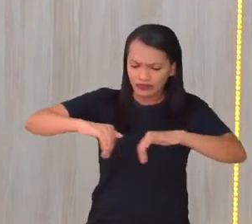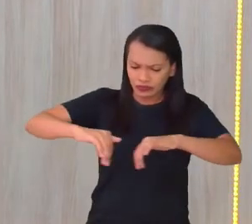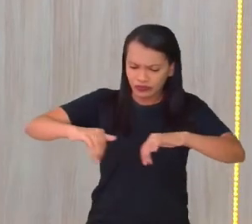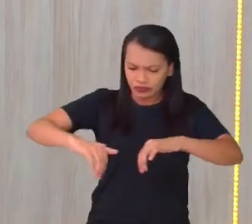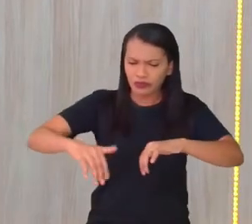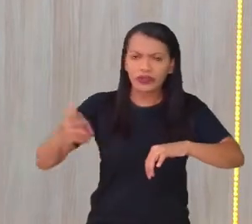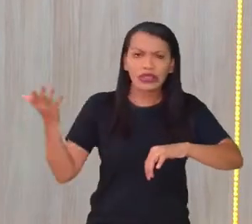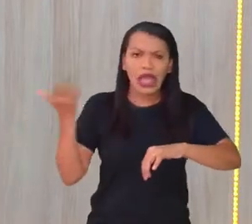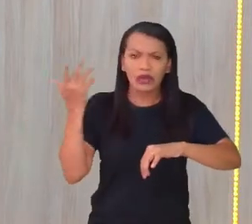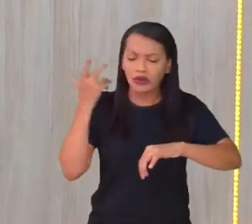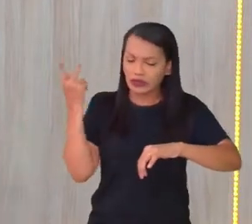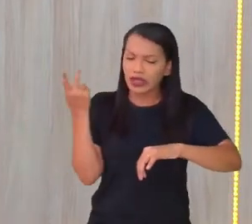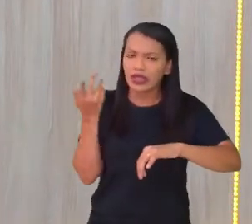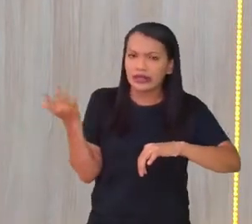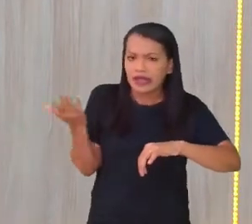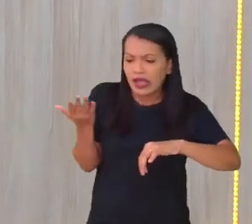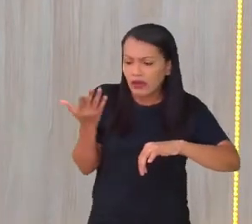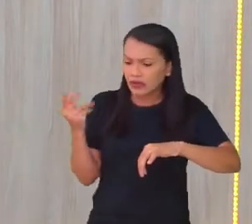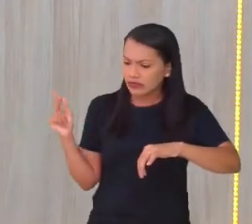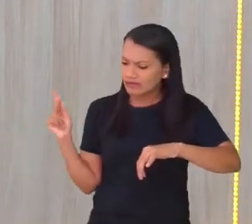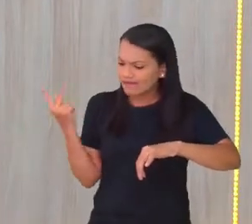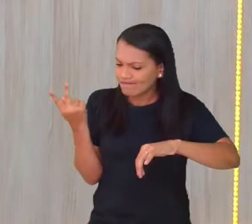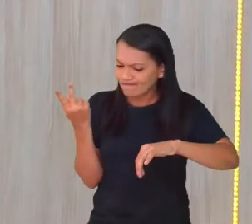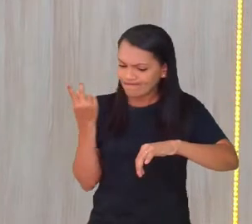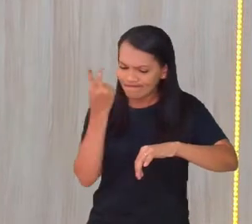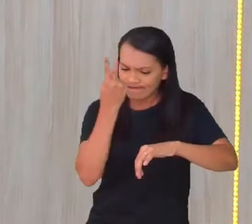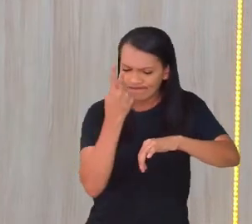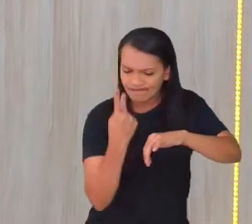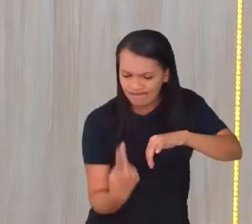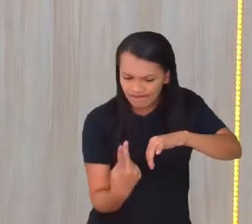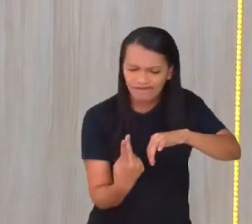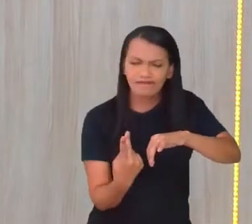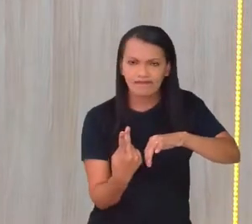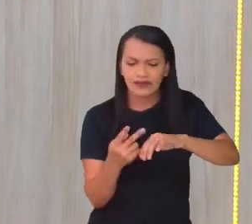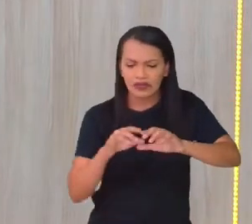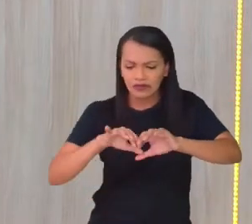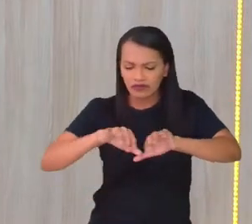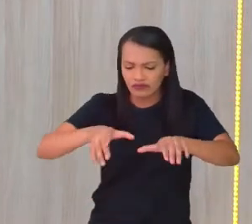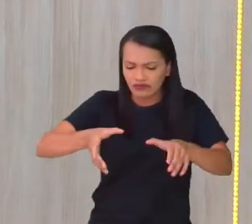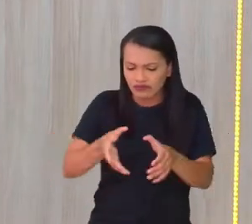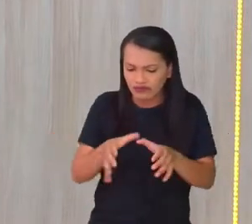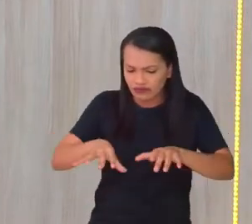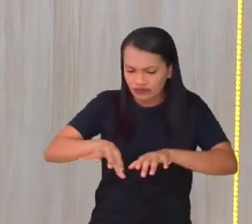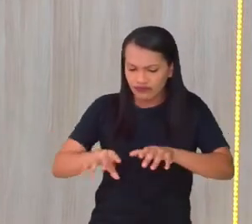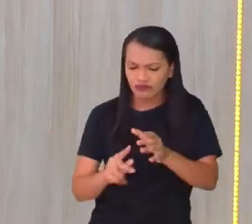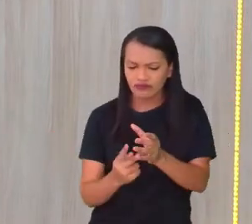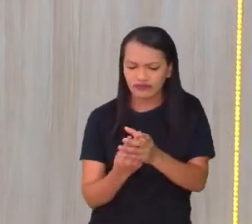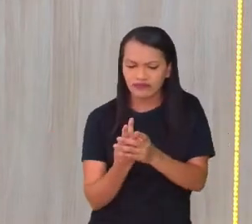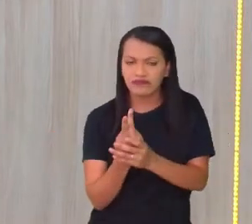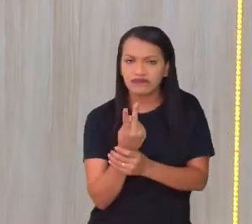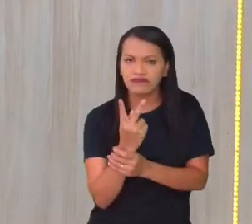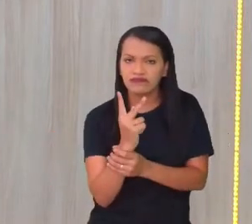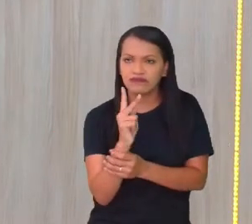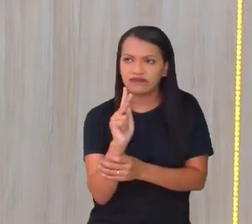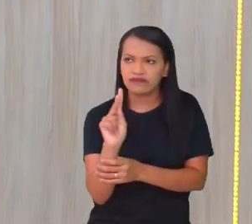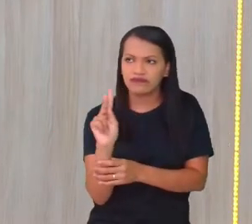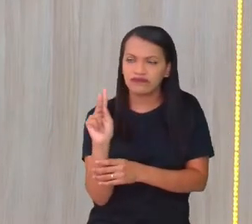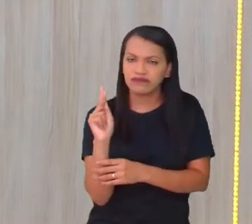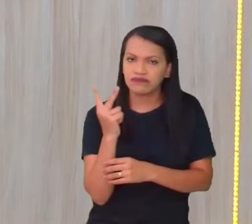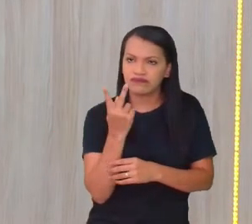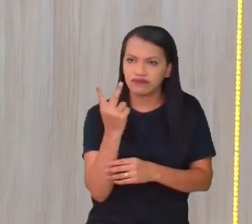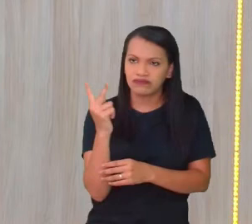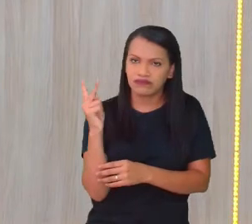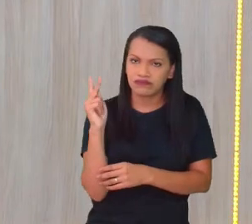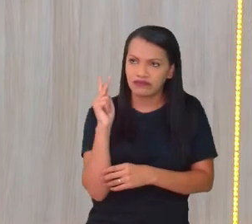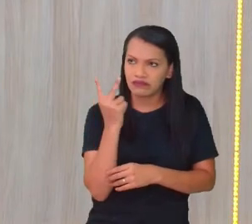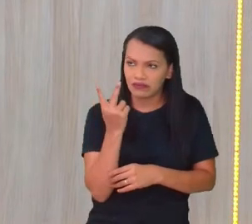colocar ali e que venha nascer ali uma árvore, quem sabe, algum pé de planta. Olha, pé de planta, que esse